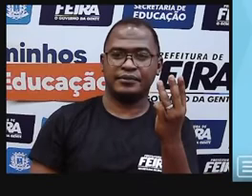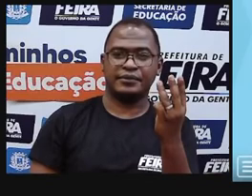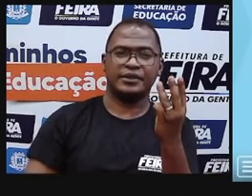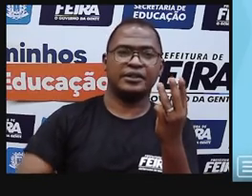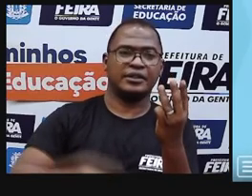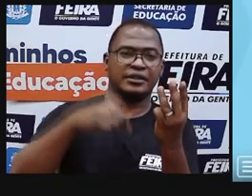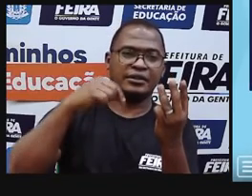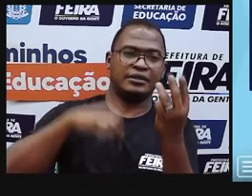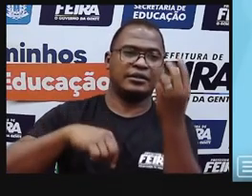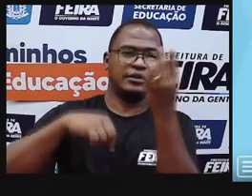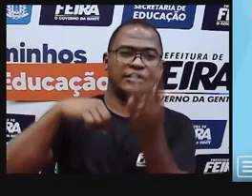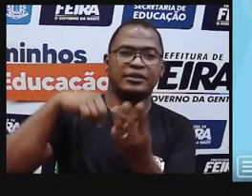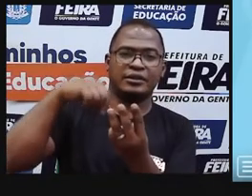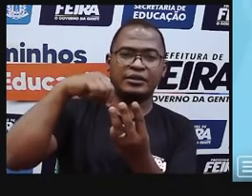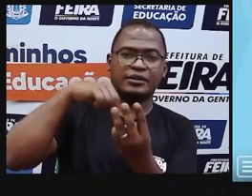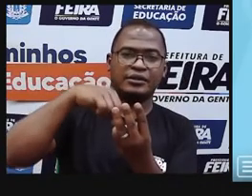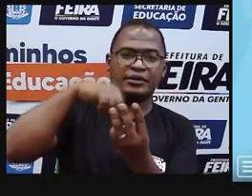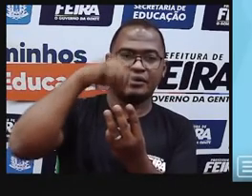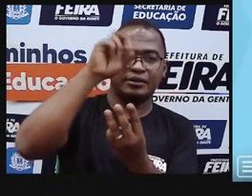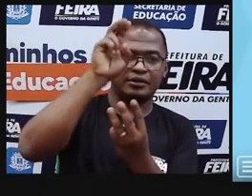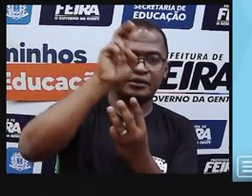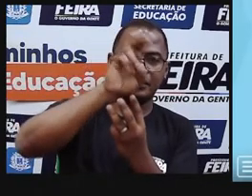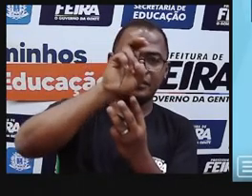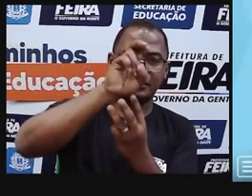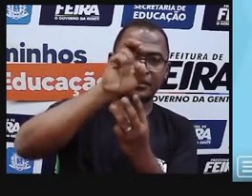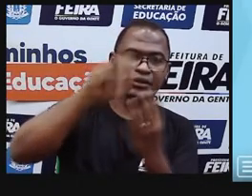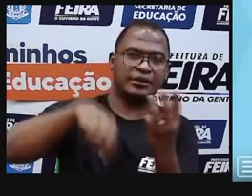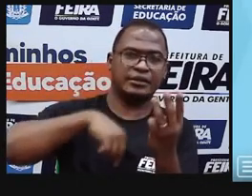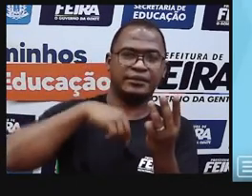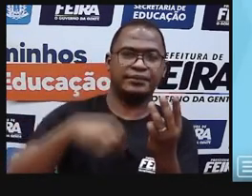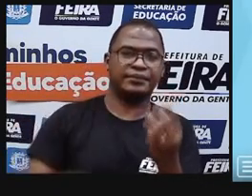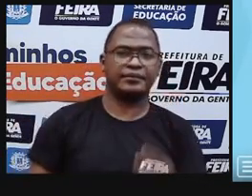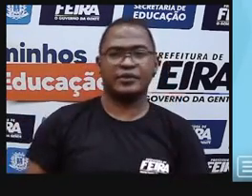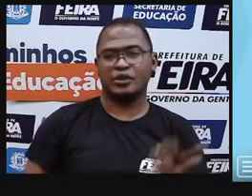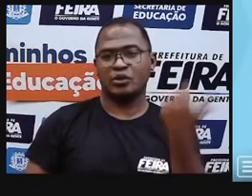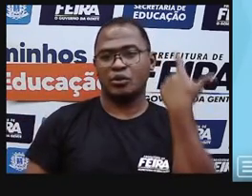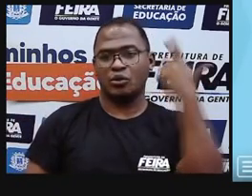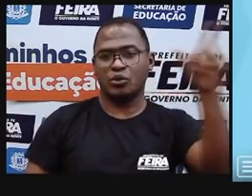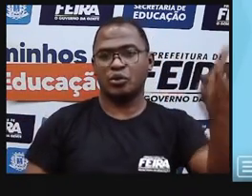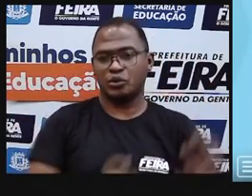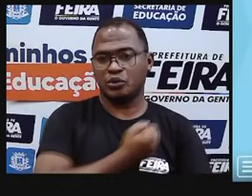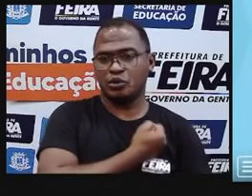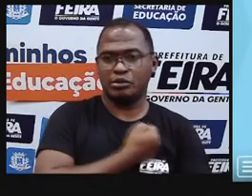Então, olha só, a gente tem que classificar esses números. Vamos lá? Ao 10.